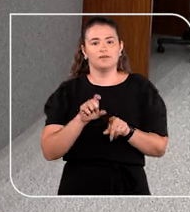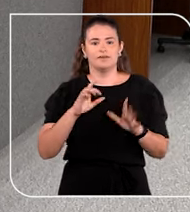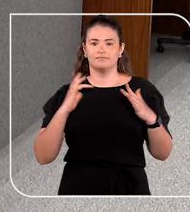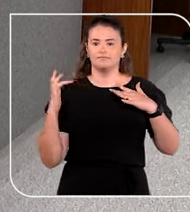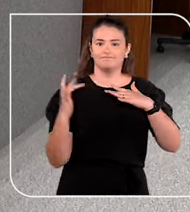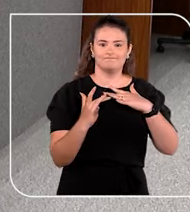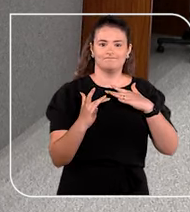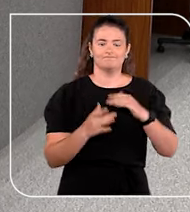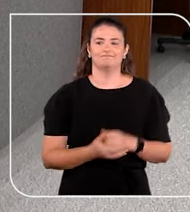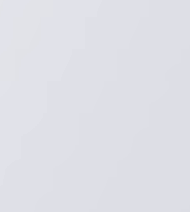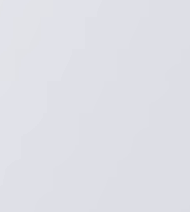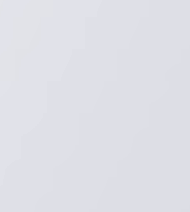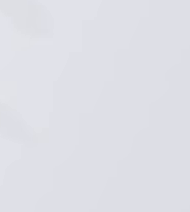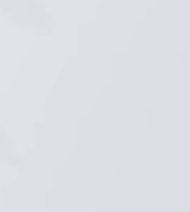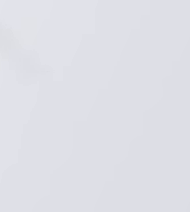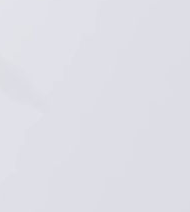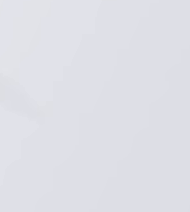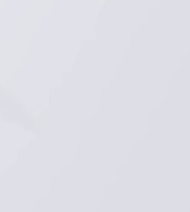Até a próxima!